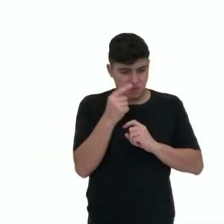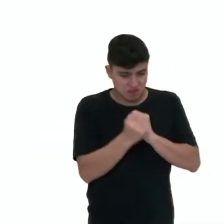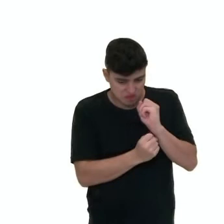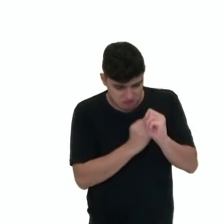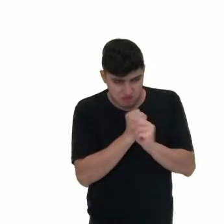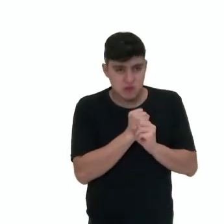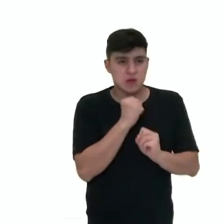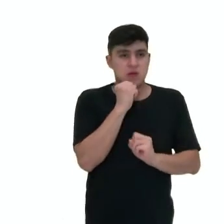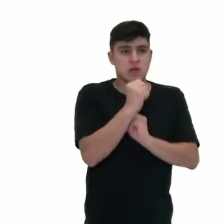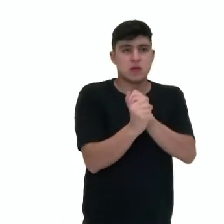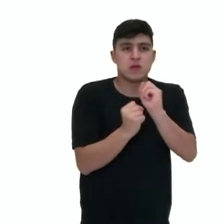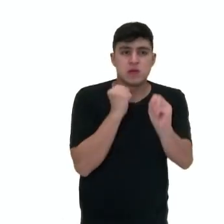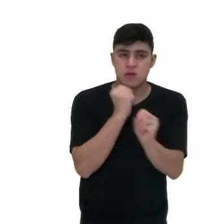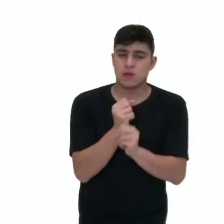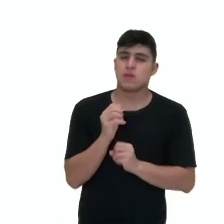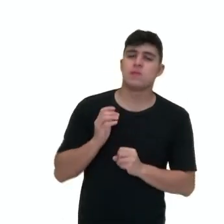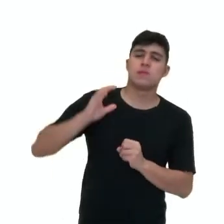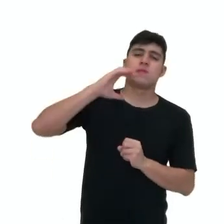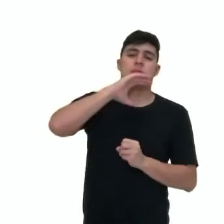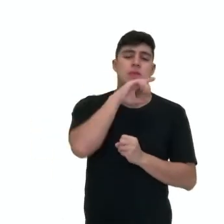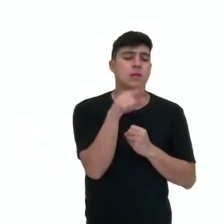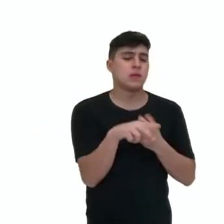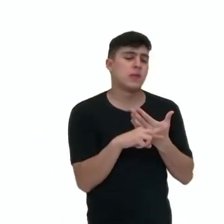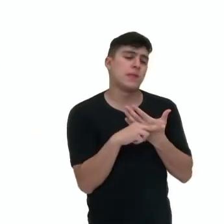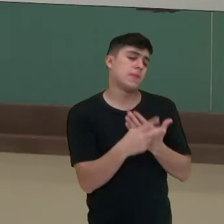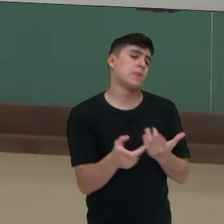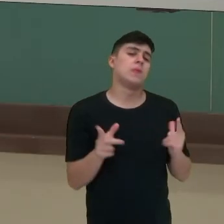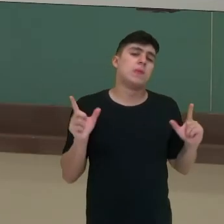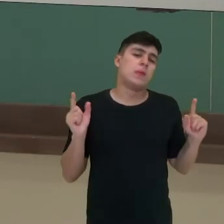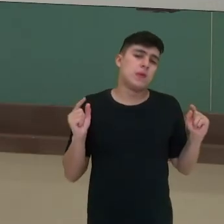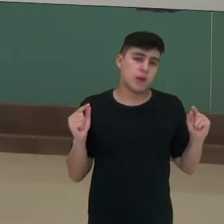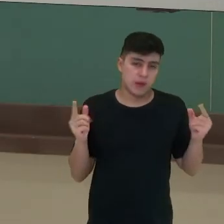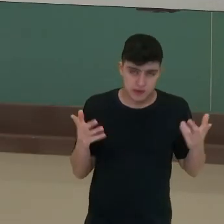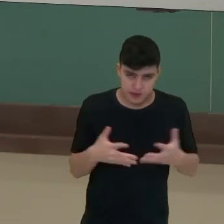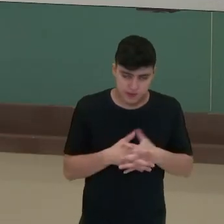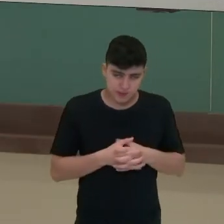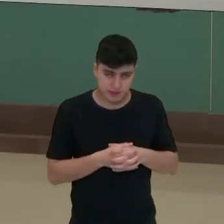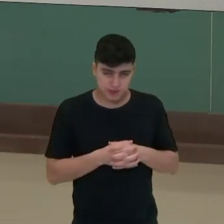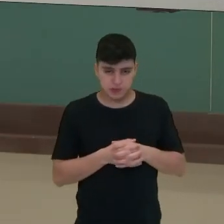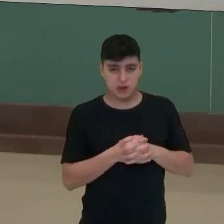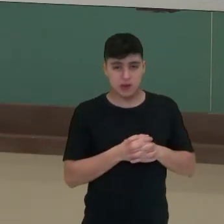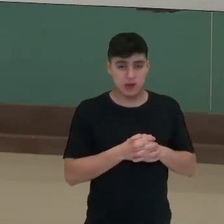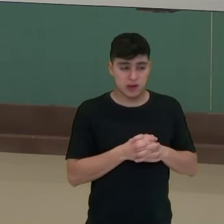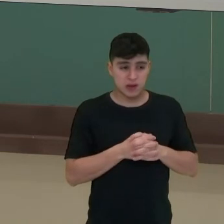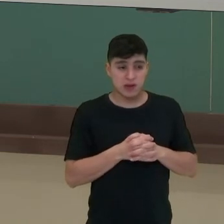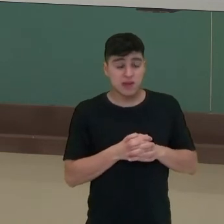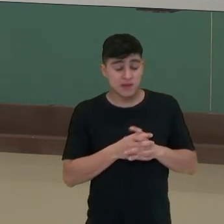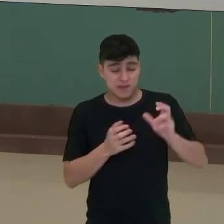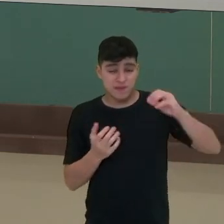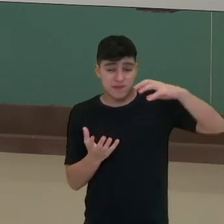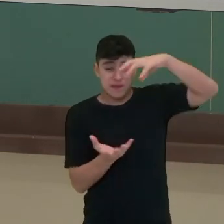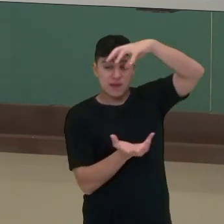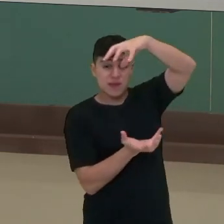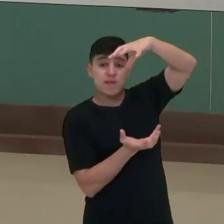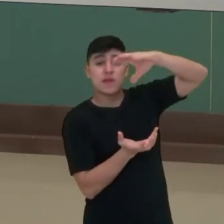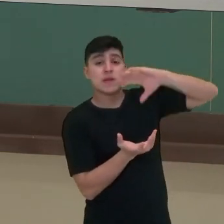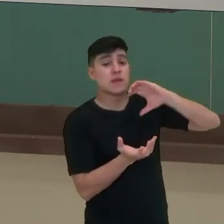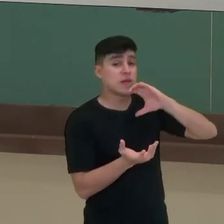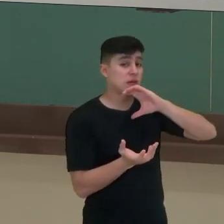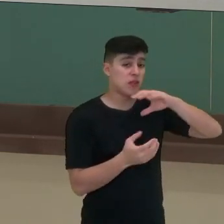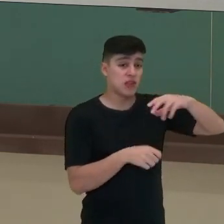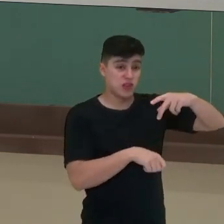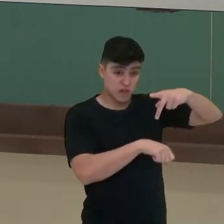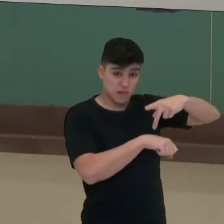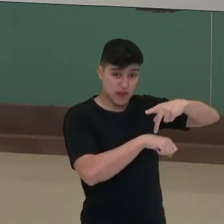ano. E as consequências dele? Previsão do aumento da temperatura global, derretimento das